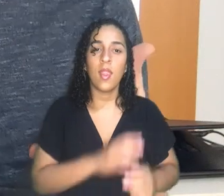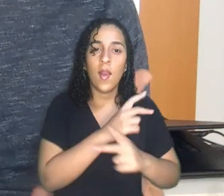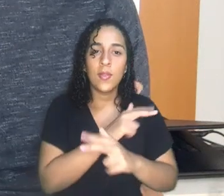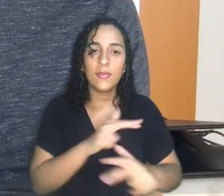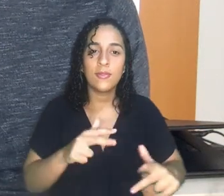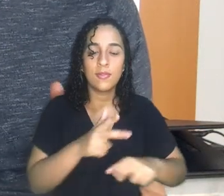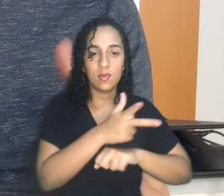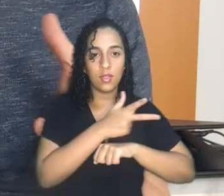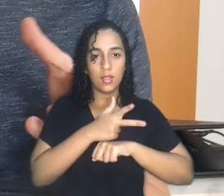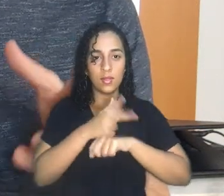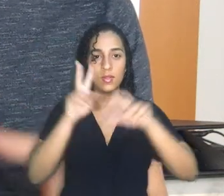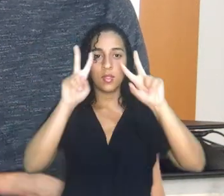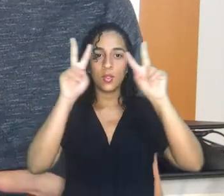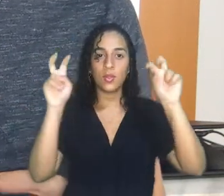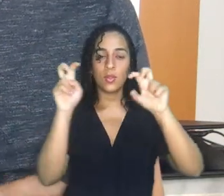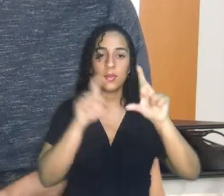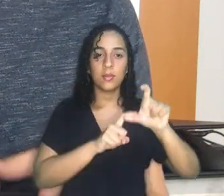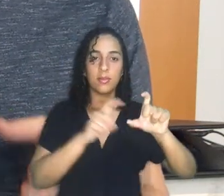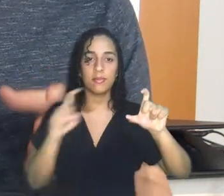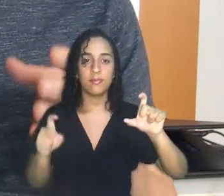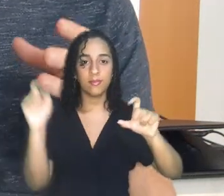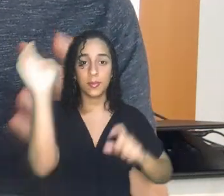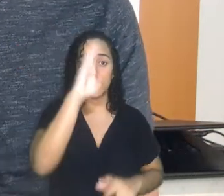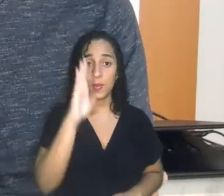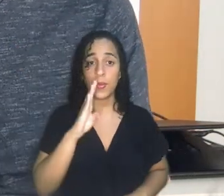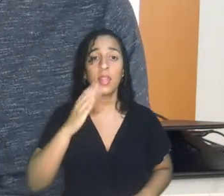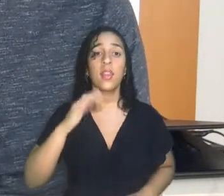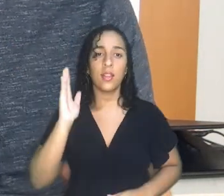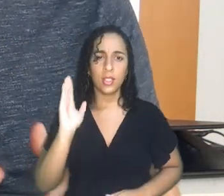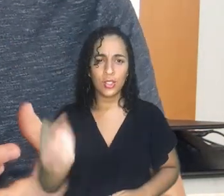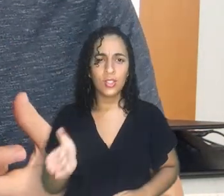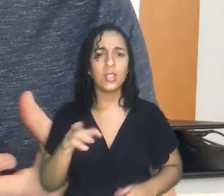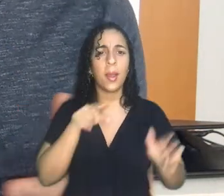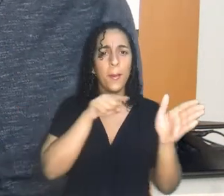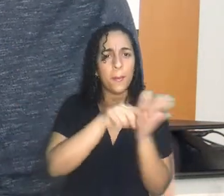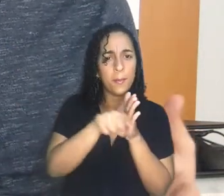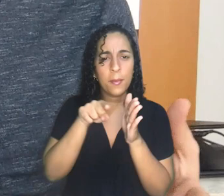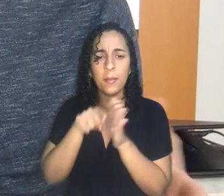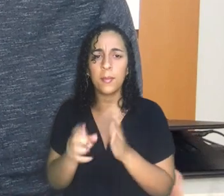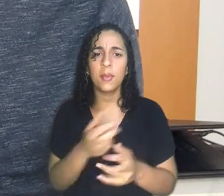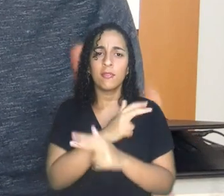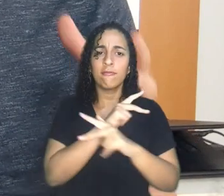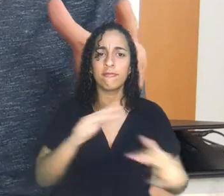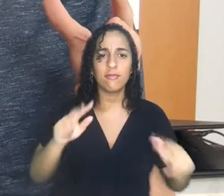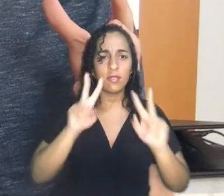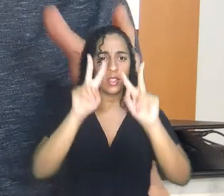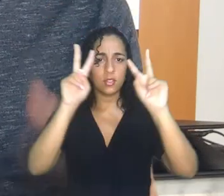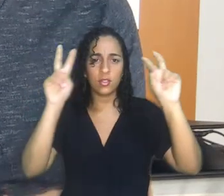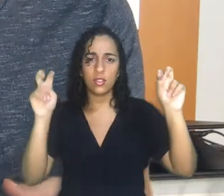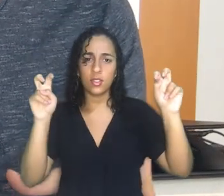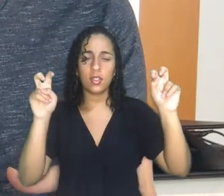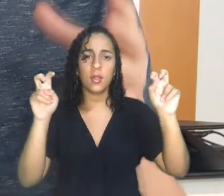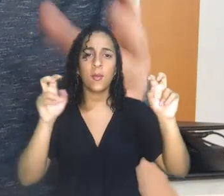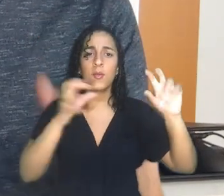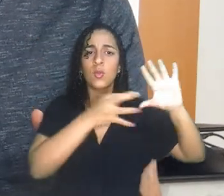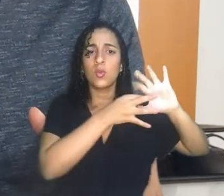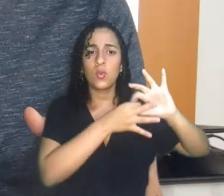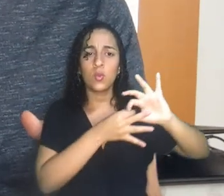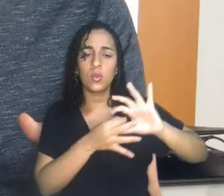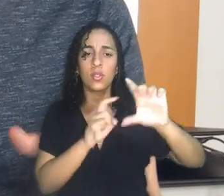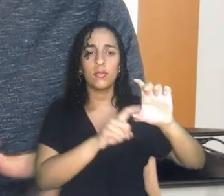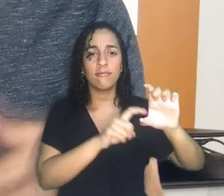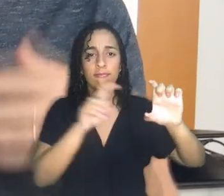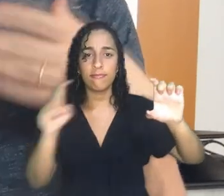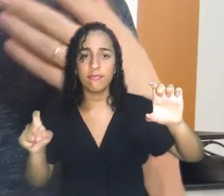Nessa sequência de vídeos sobre a independência do Brasil, nós já lançamos questões sobre várias temáticas ligadas à nossa emancipação. Nós